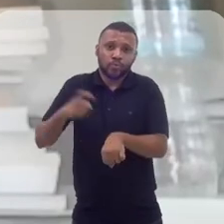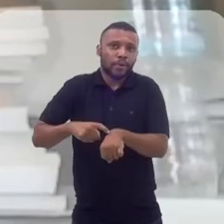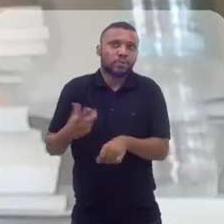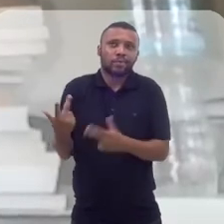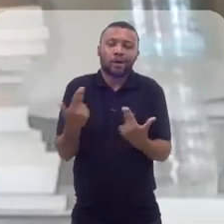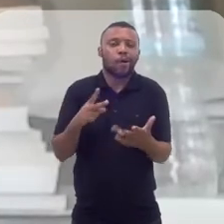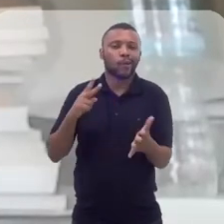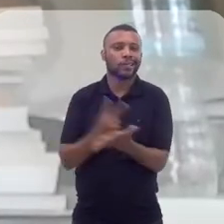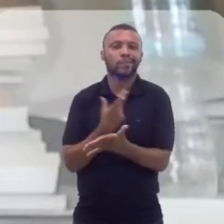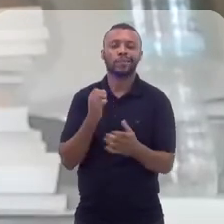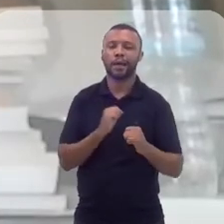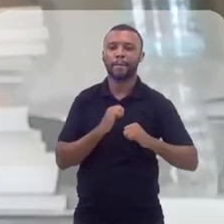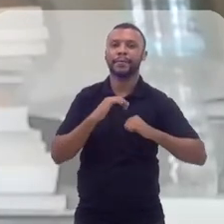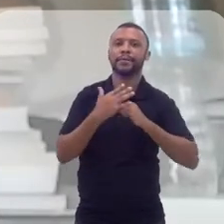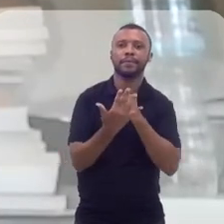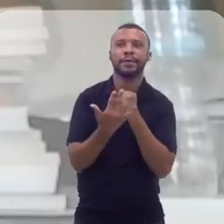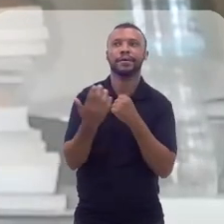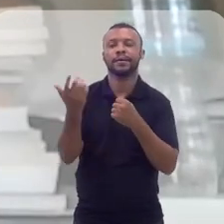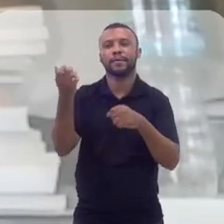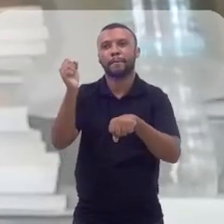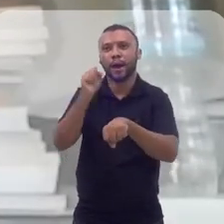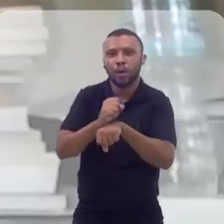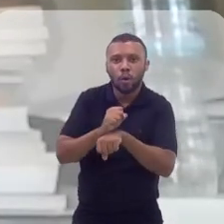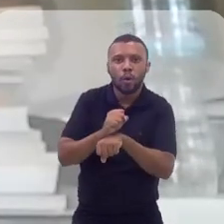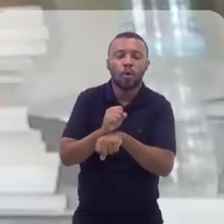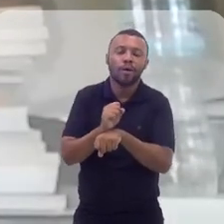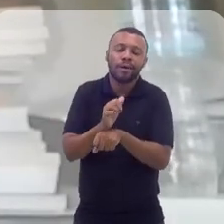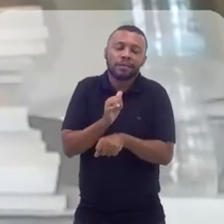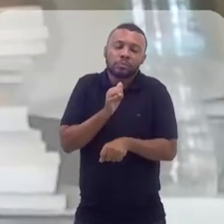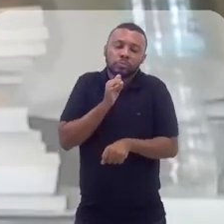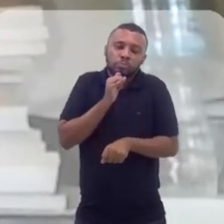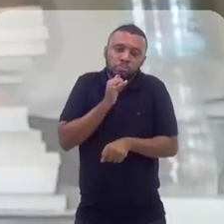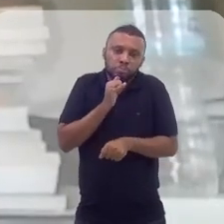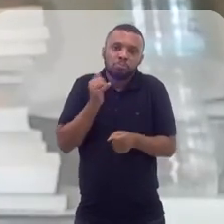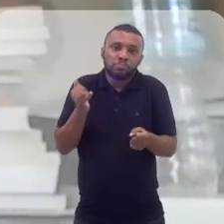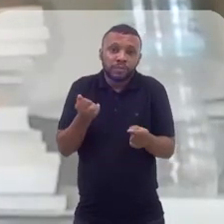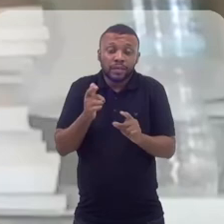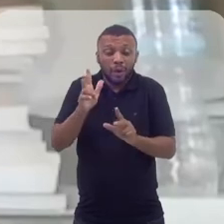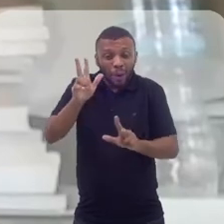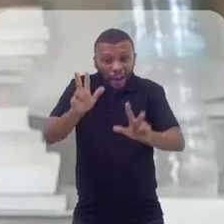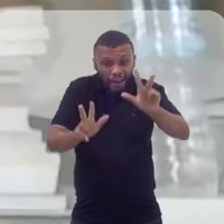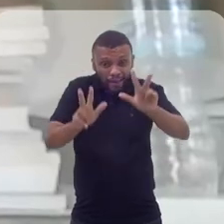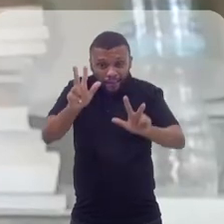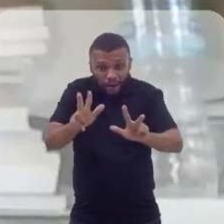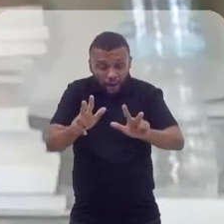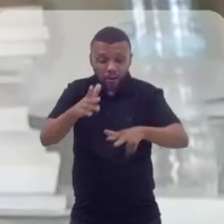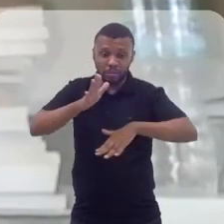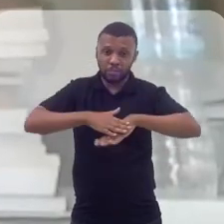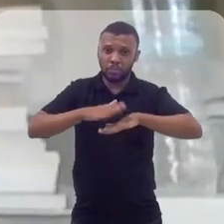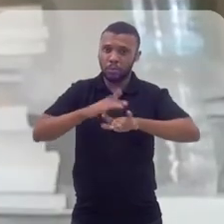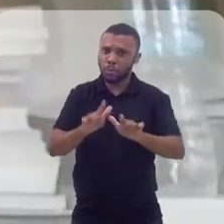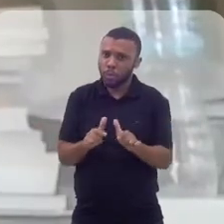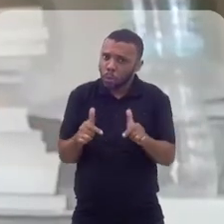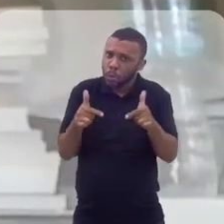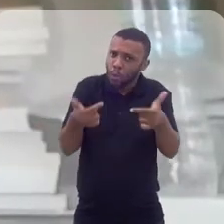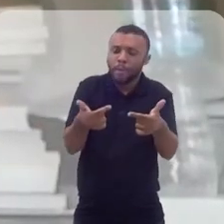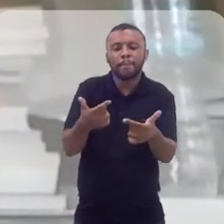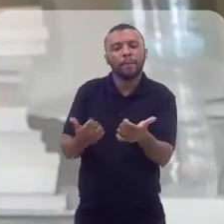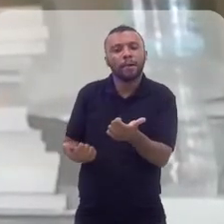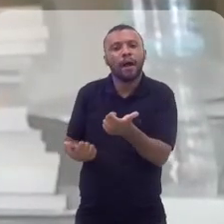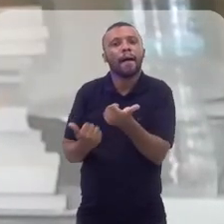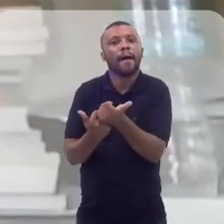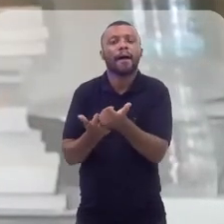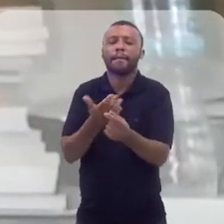durante a pandemia, casos tristes, mas que o carnaval mesmo se mobilizou para conseguir ajudar.